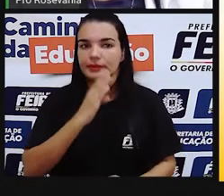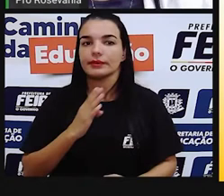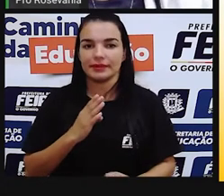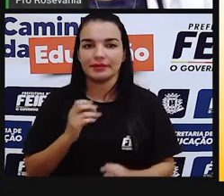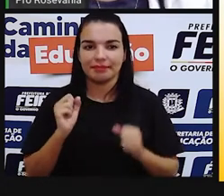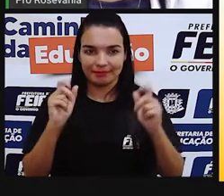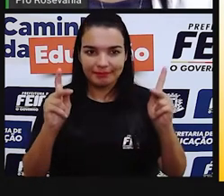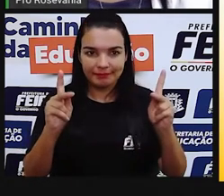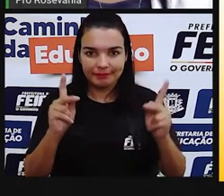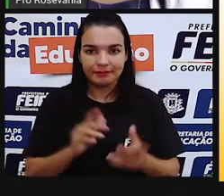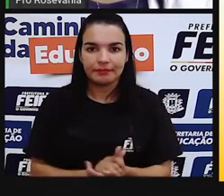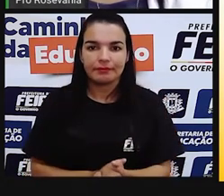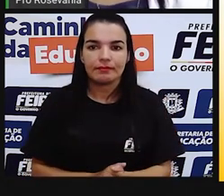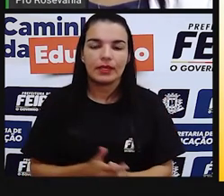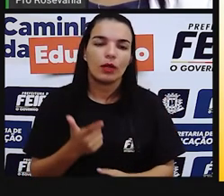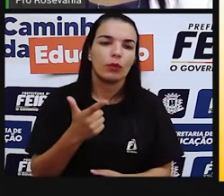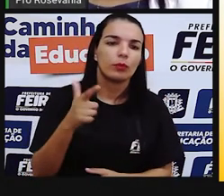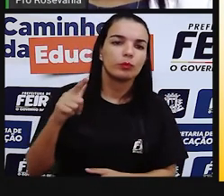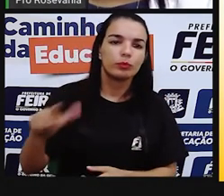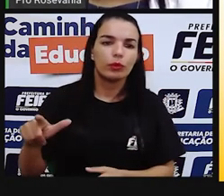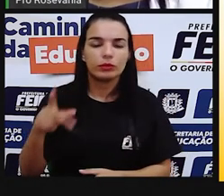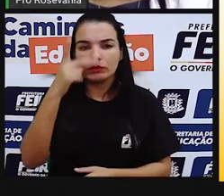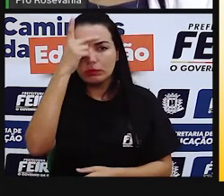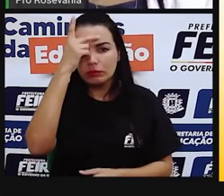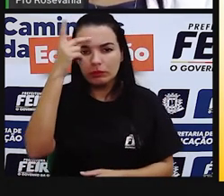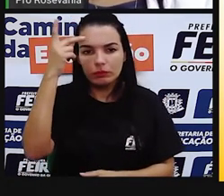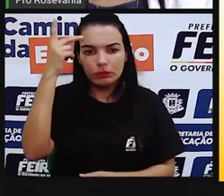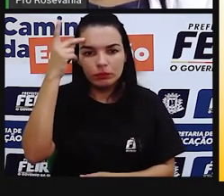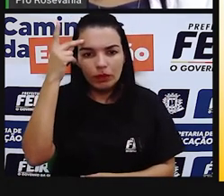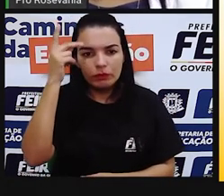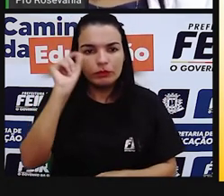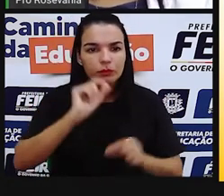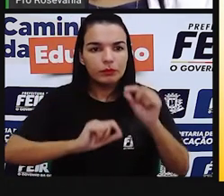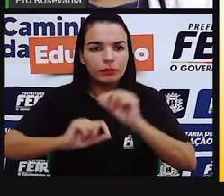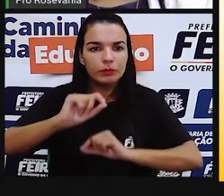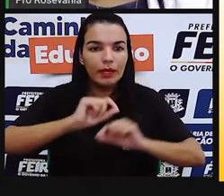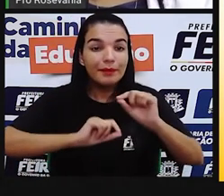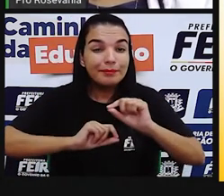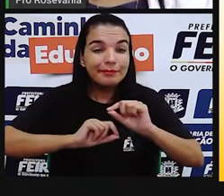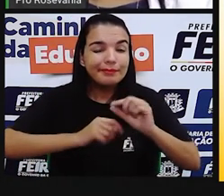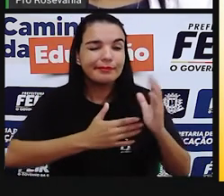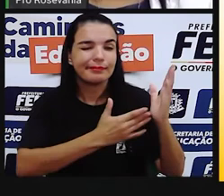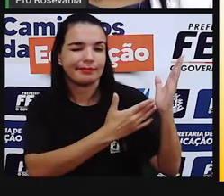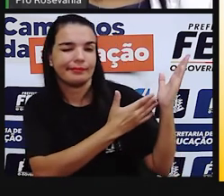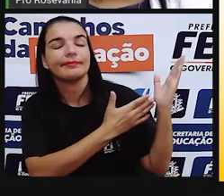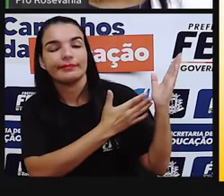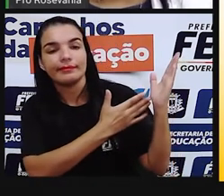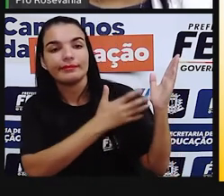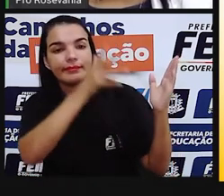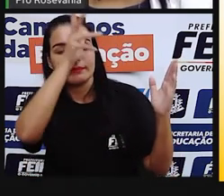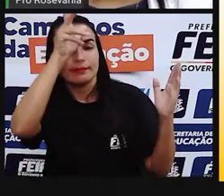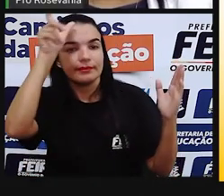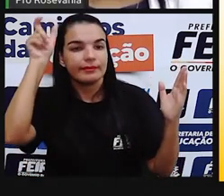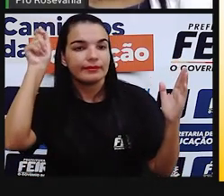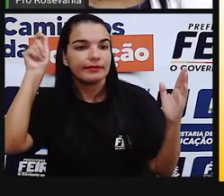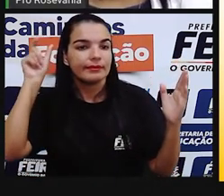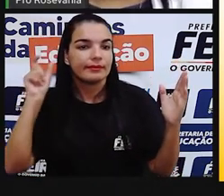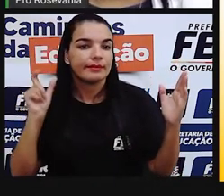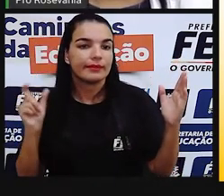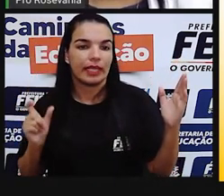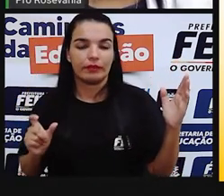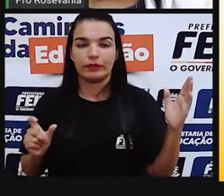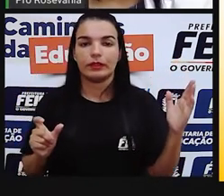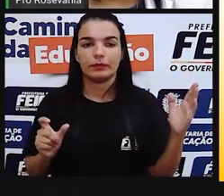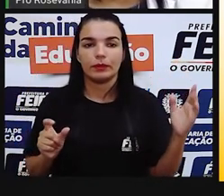Então, vamos lá. Outros povos são os povos africanos. Esses povos, infelizmente, eles saíram de lá nas suas